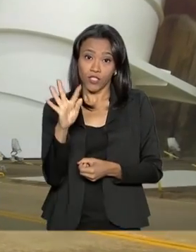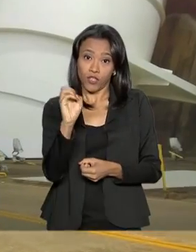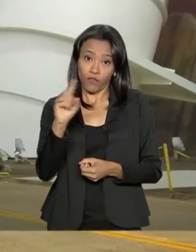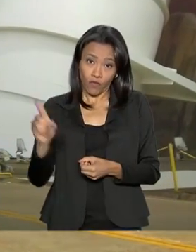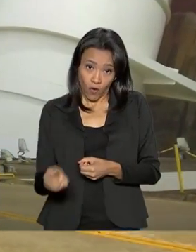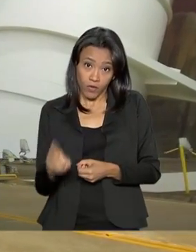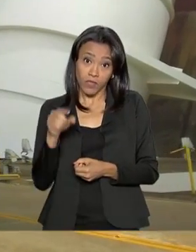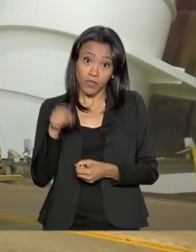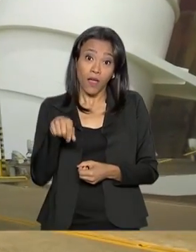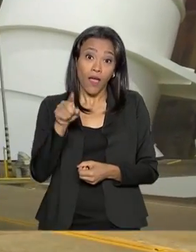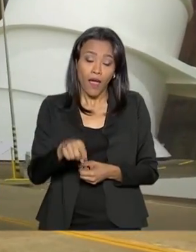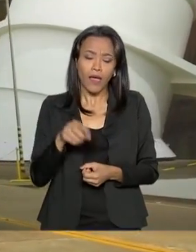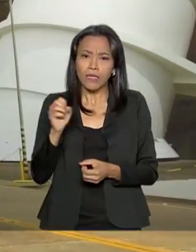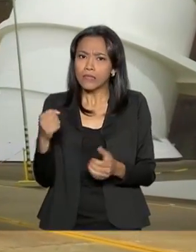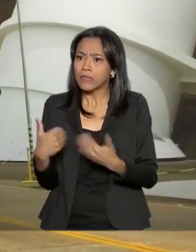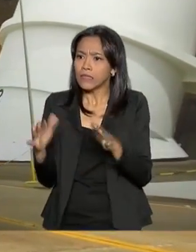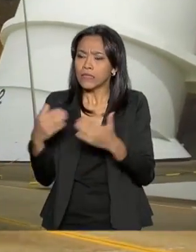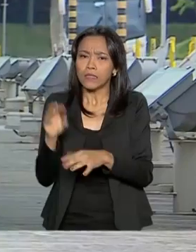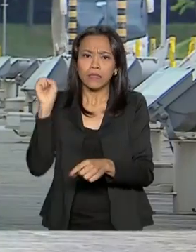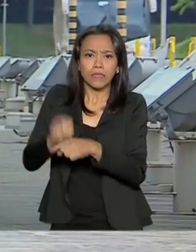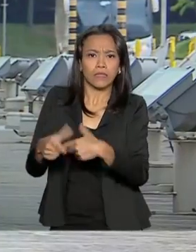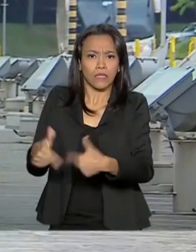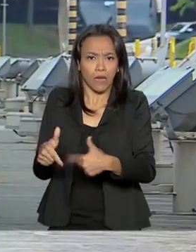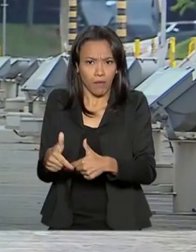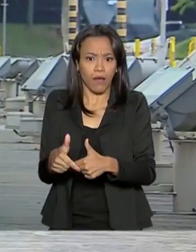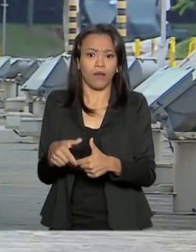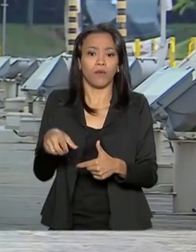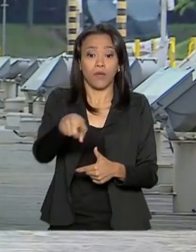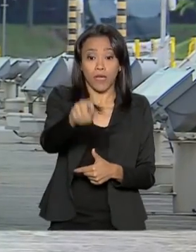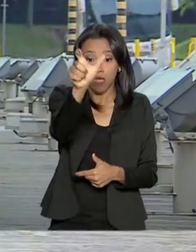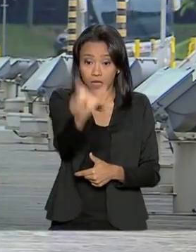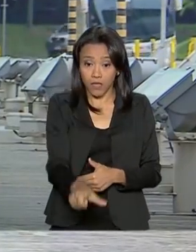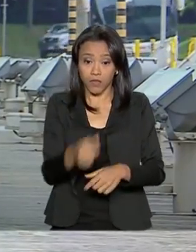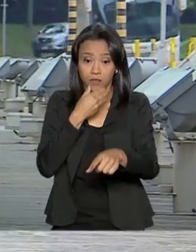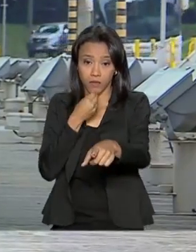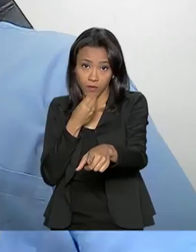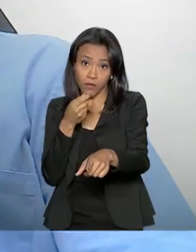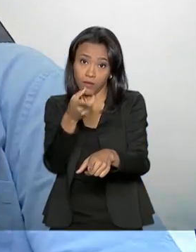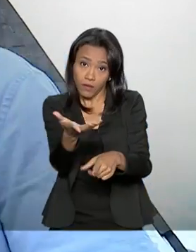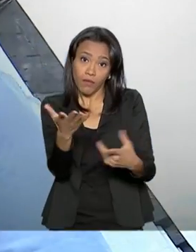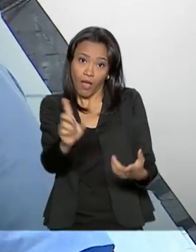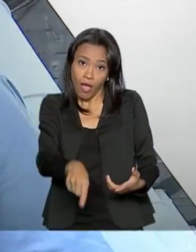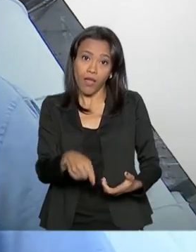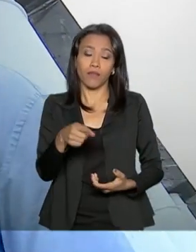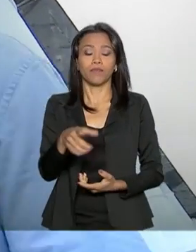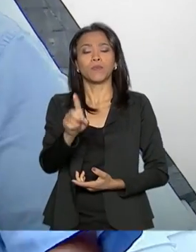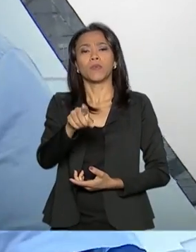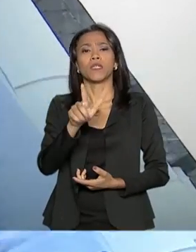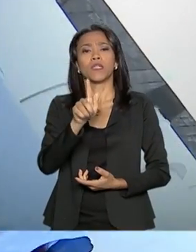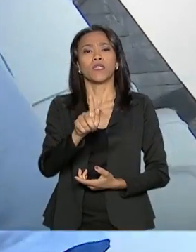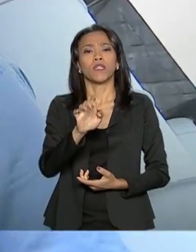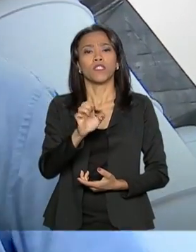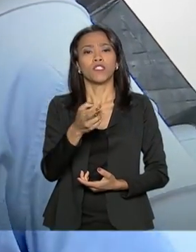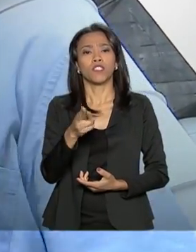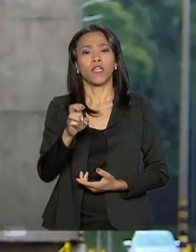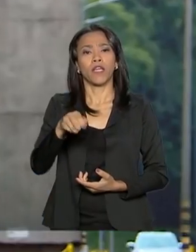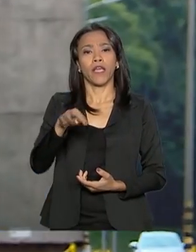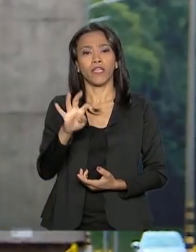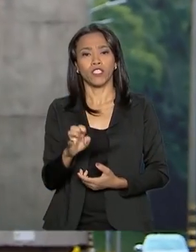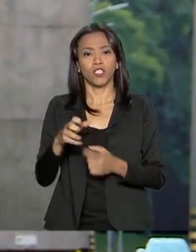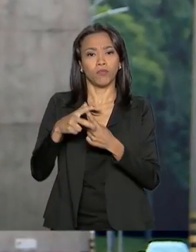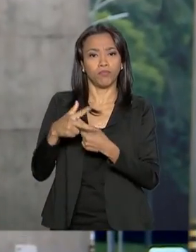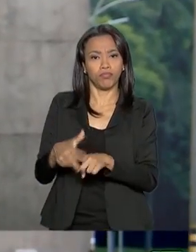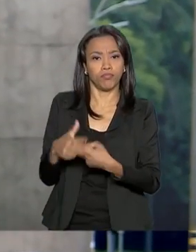diretos só aqui do lado brasileiro. Gente como Cristiano Bresolin, gerente da Divisão de Manutenção de